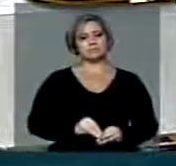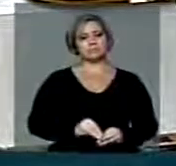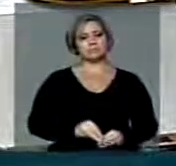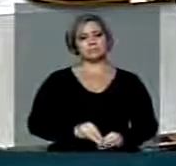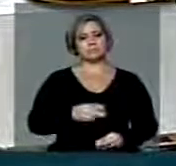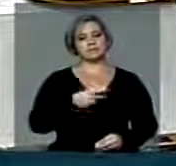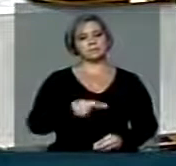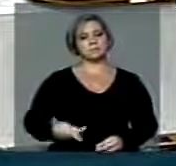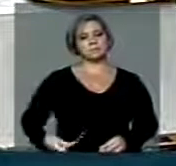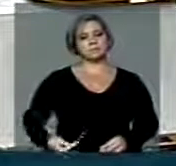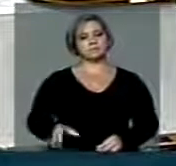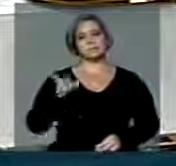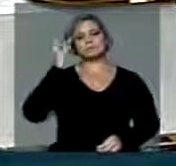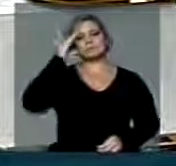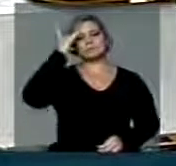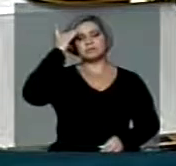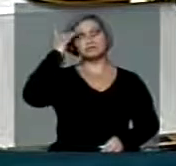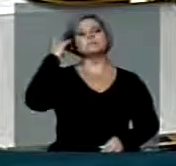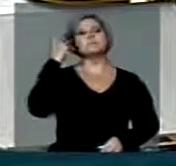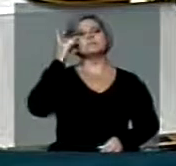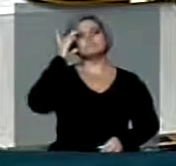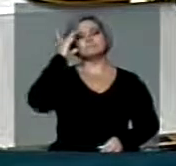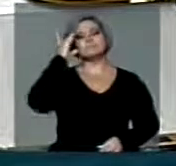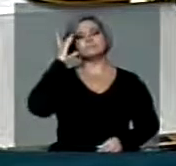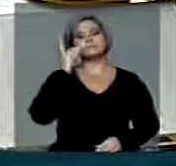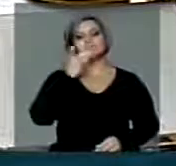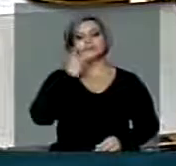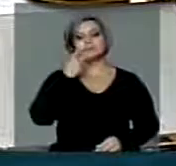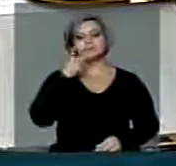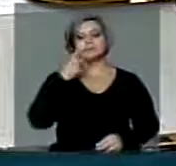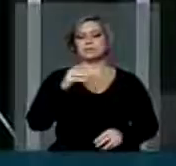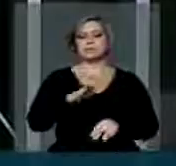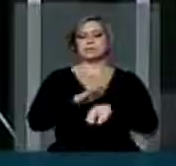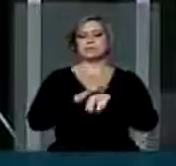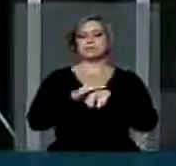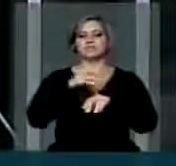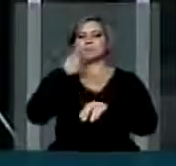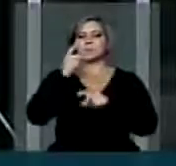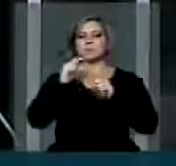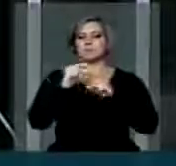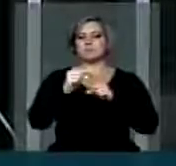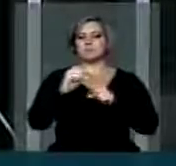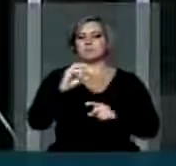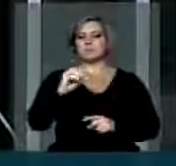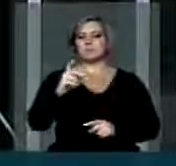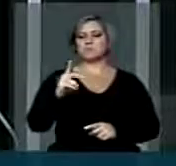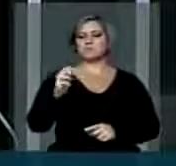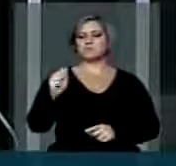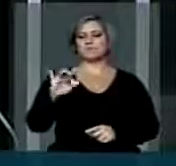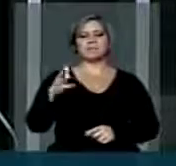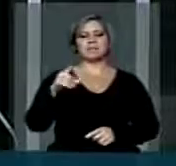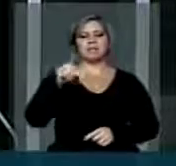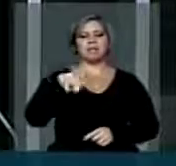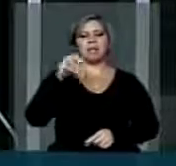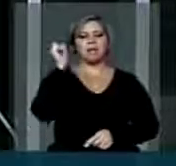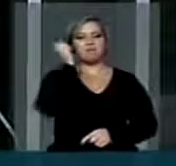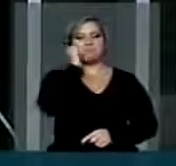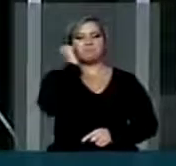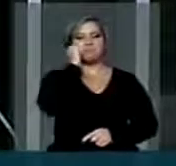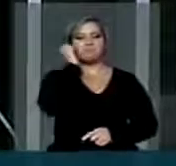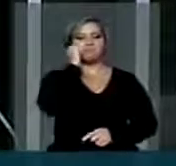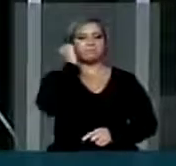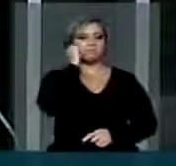da Presidente Dilma, chamando a oposição de cara de pau, que atrás